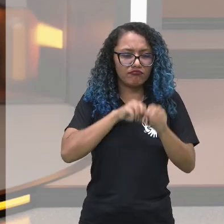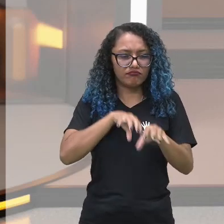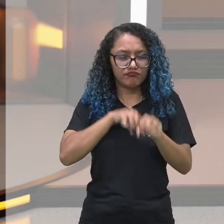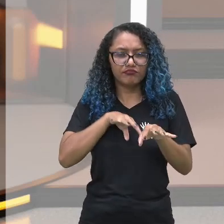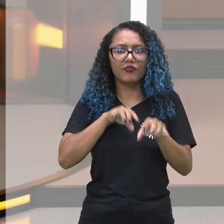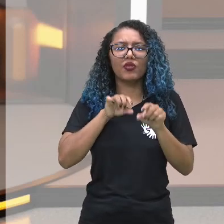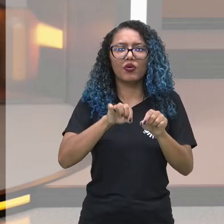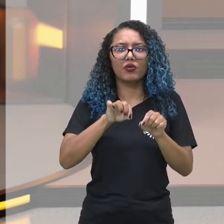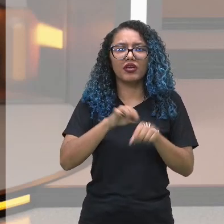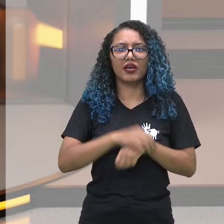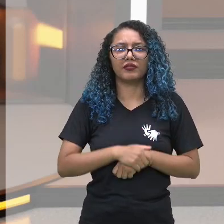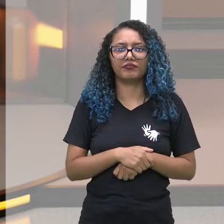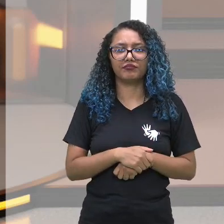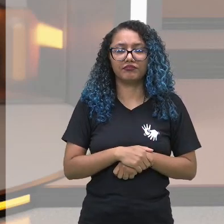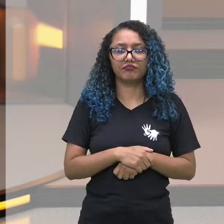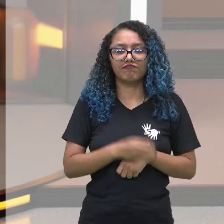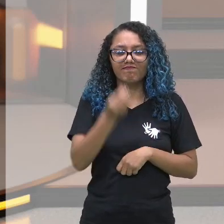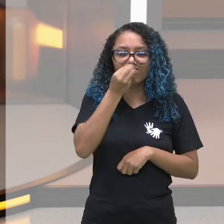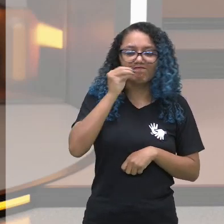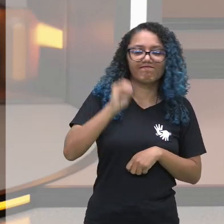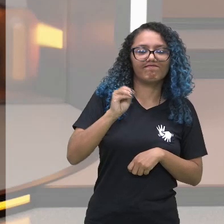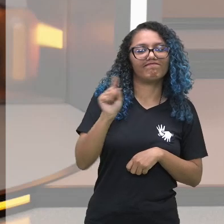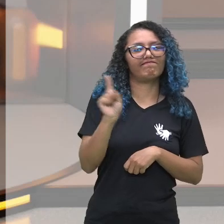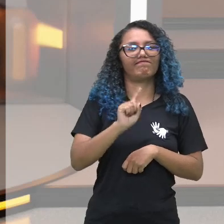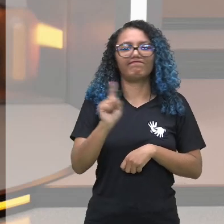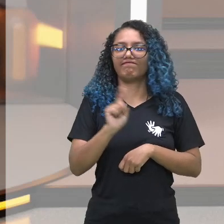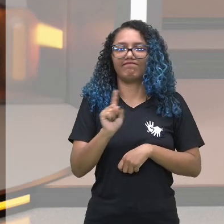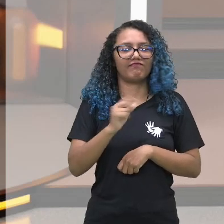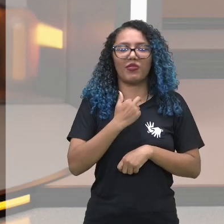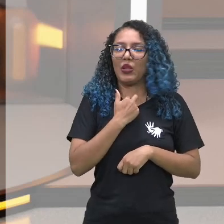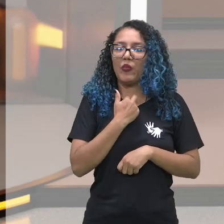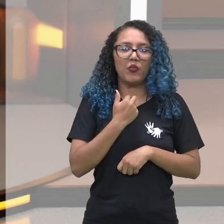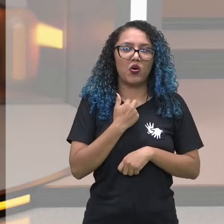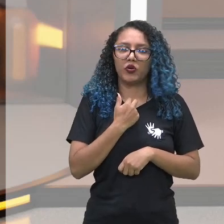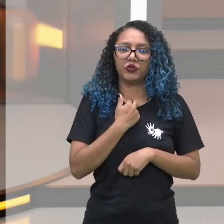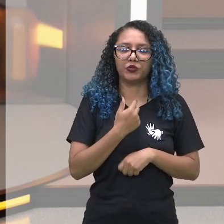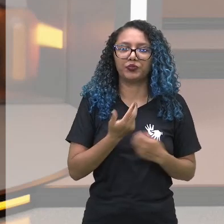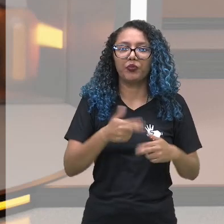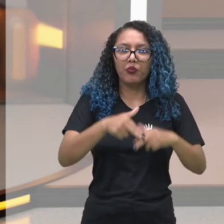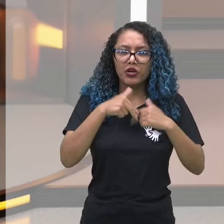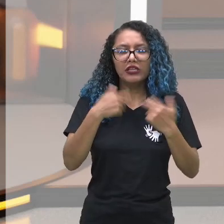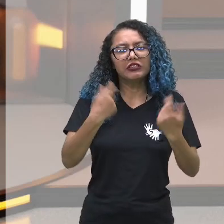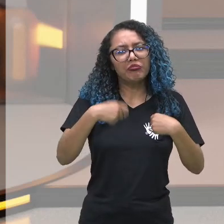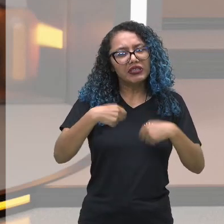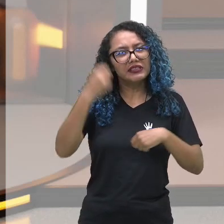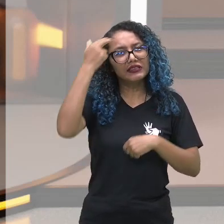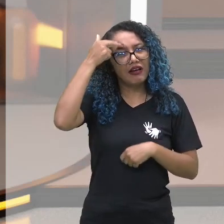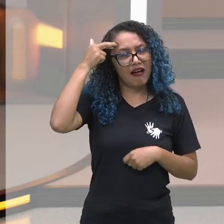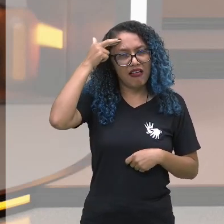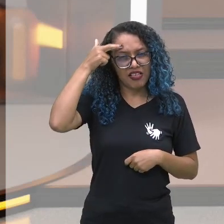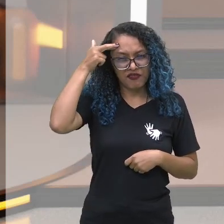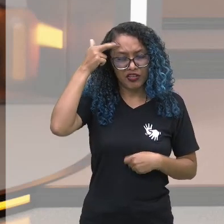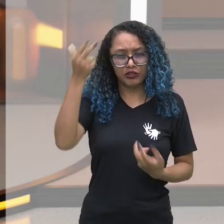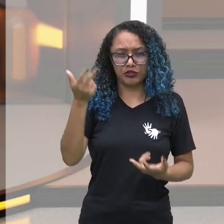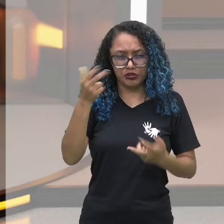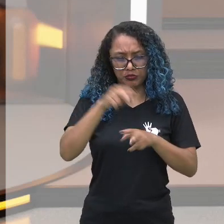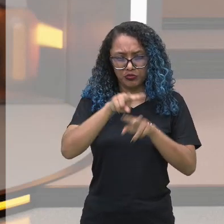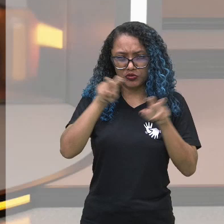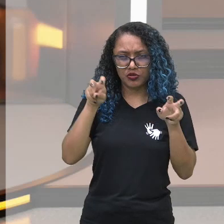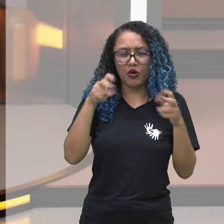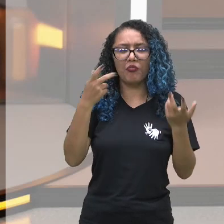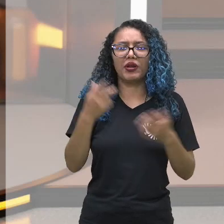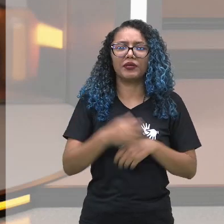podemos ficar alheios a estas questões. Por isso, a reflexão sobre as